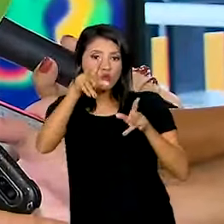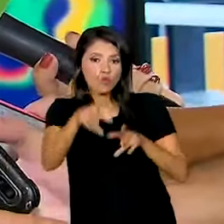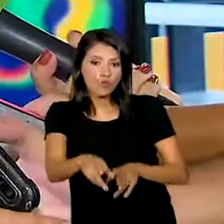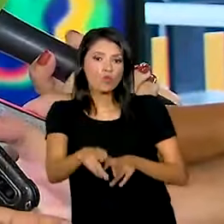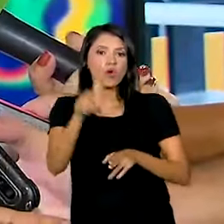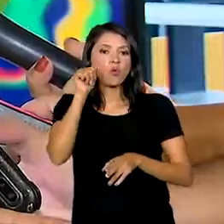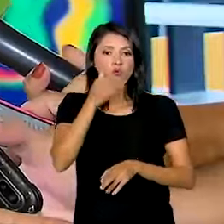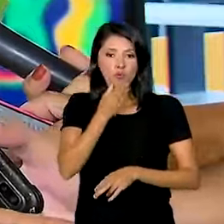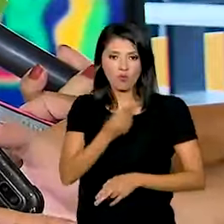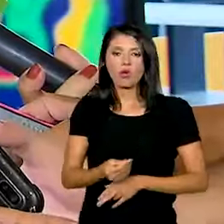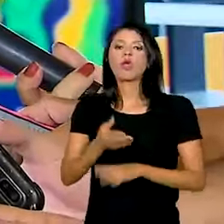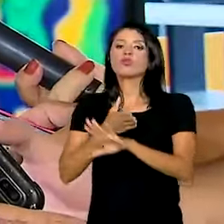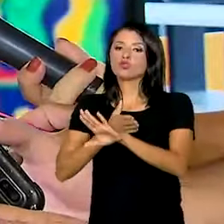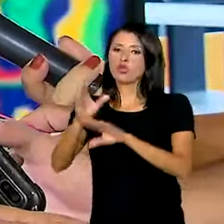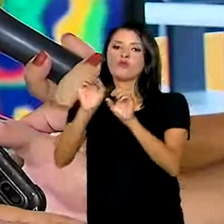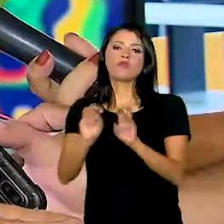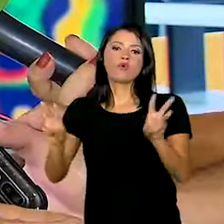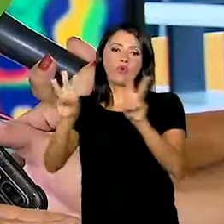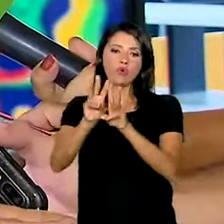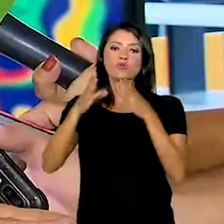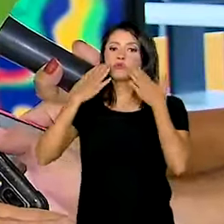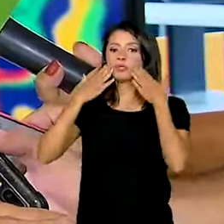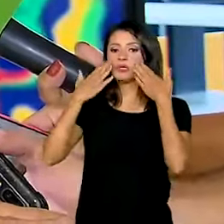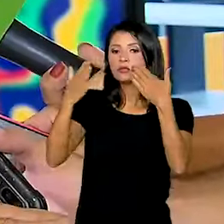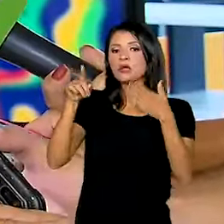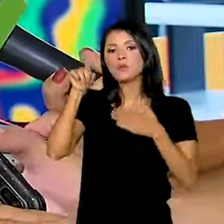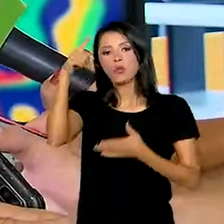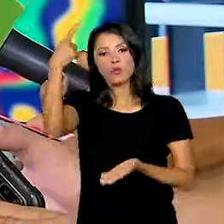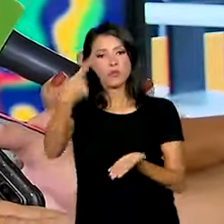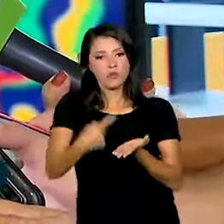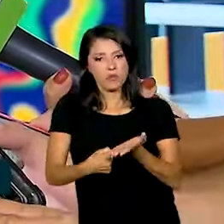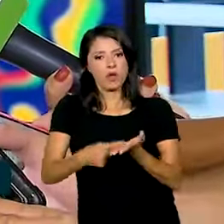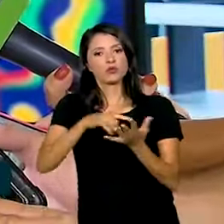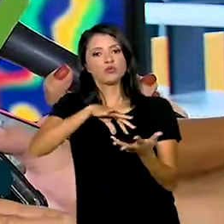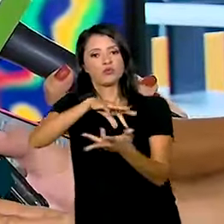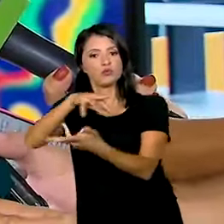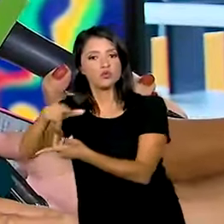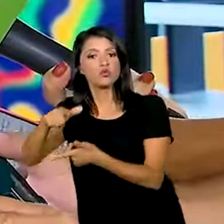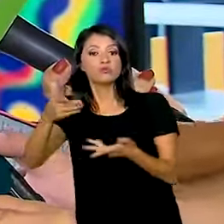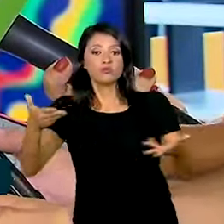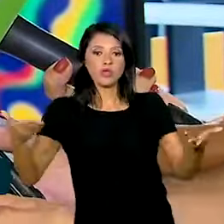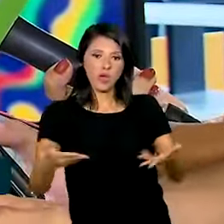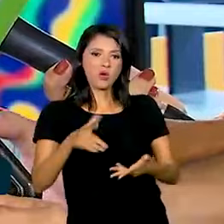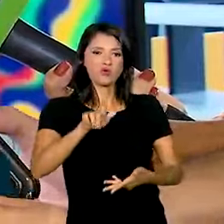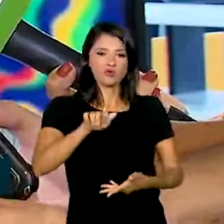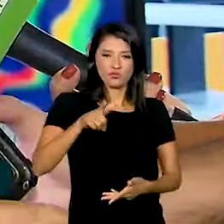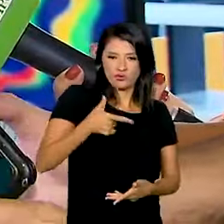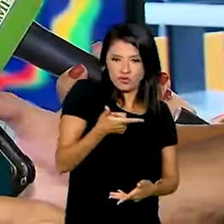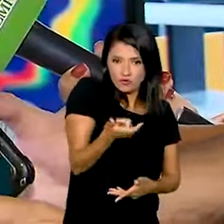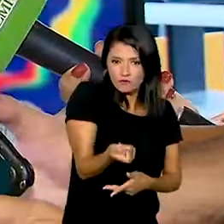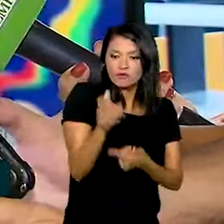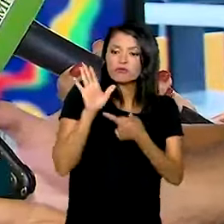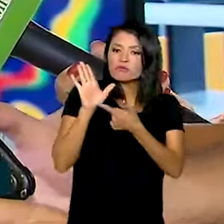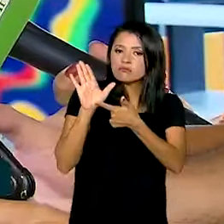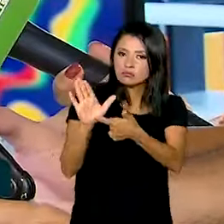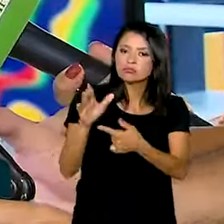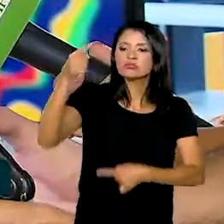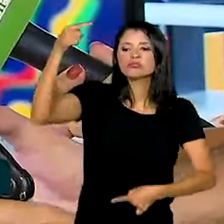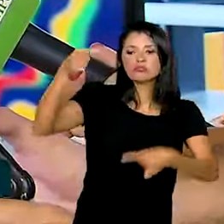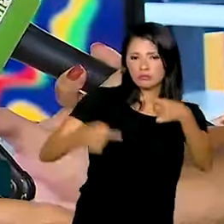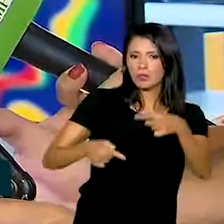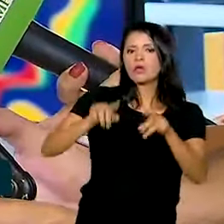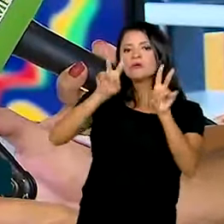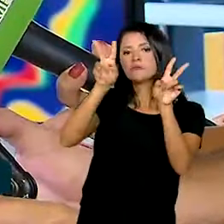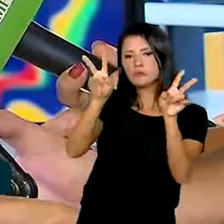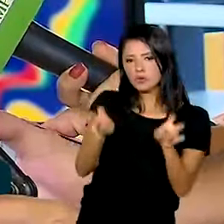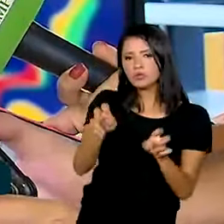a ONU, já apresentamos a lei do Pacto Global, e agora nós queremos trazer para o G20 esse debate, a importância